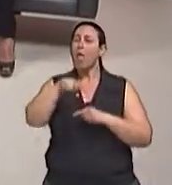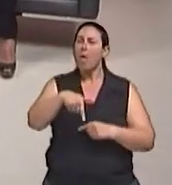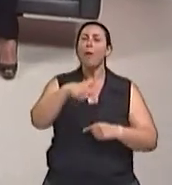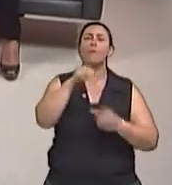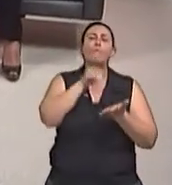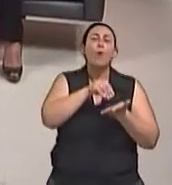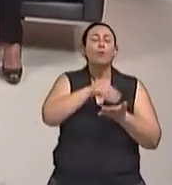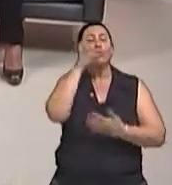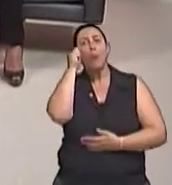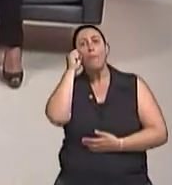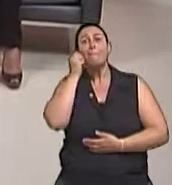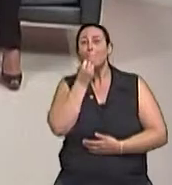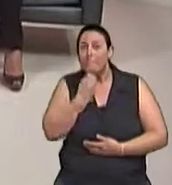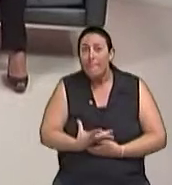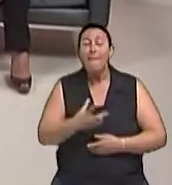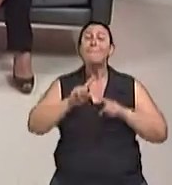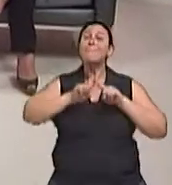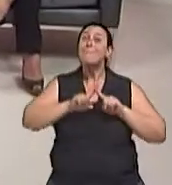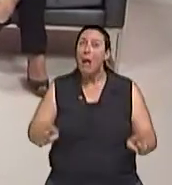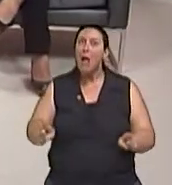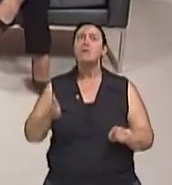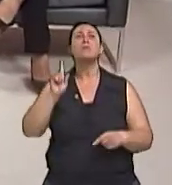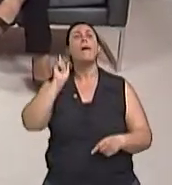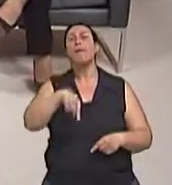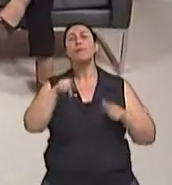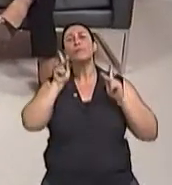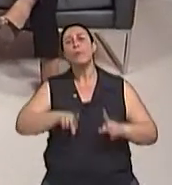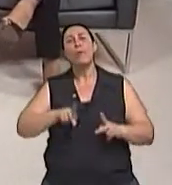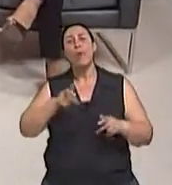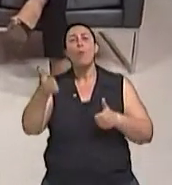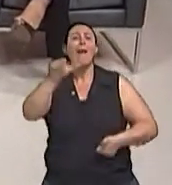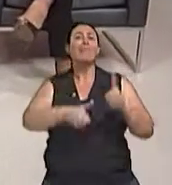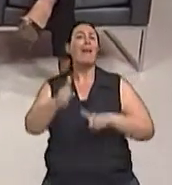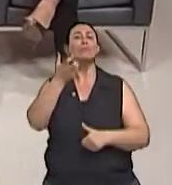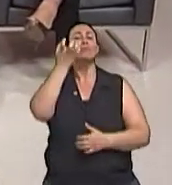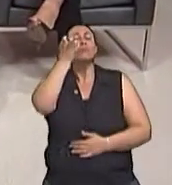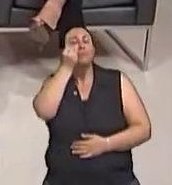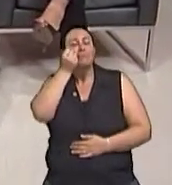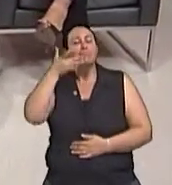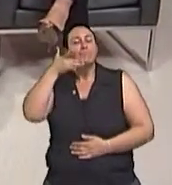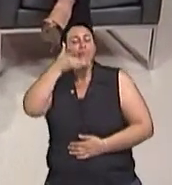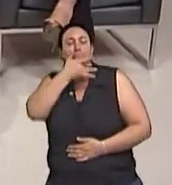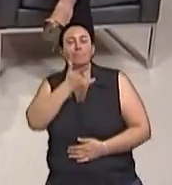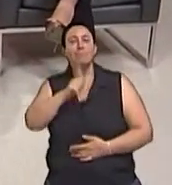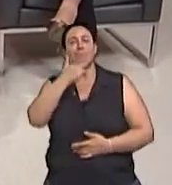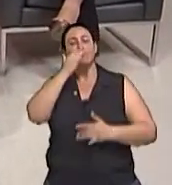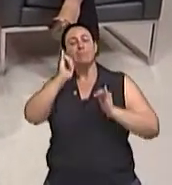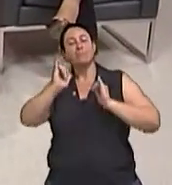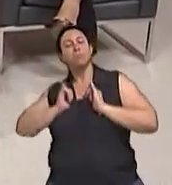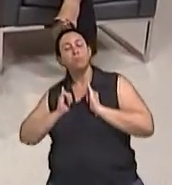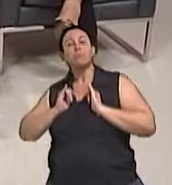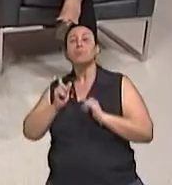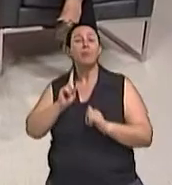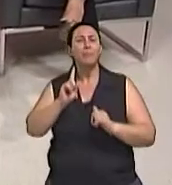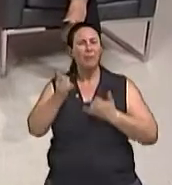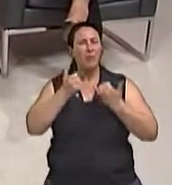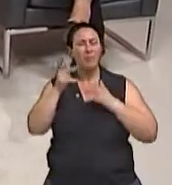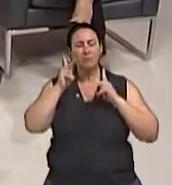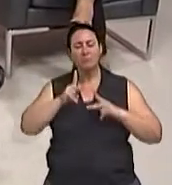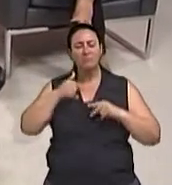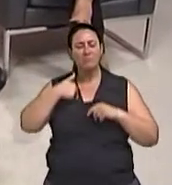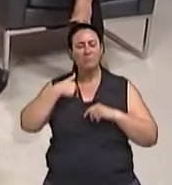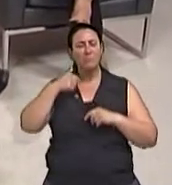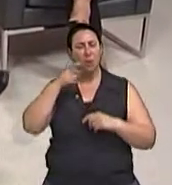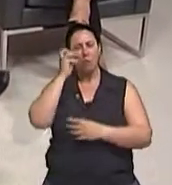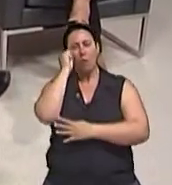de qualidade do sono, funciona como se fosse. Em qualquer insônia, o indivíduo vai acordar com a sensação de que não foi suficiente o